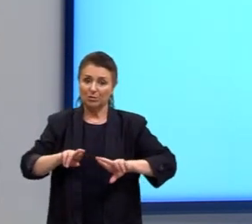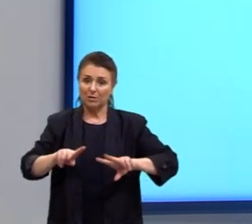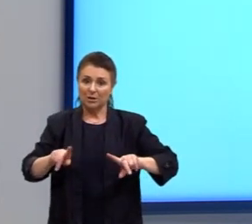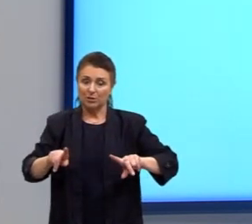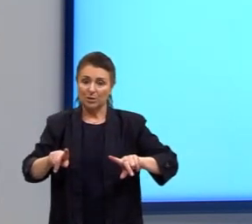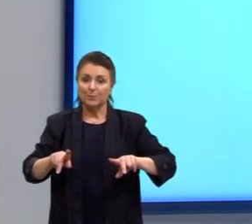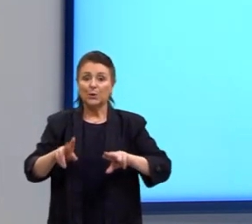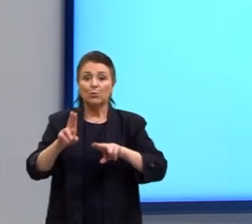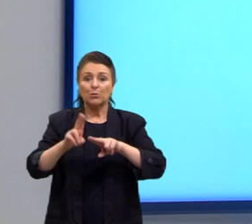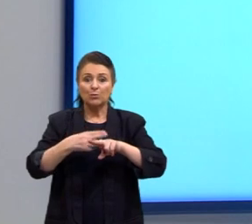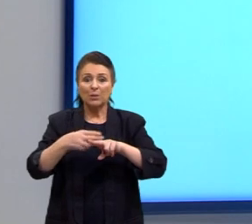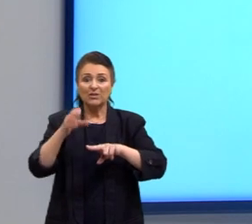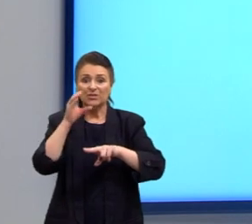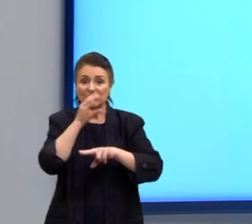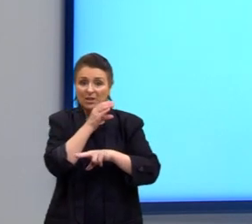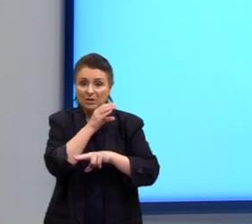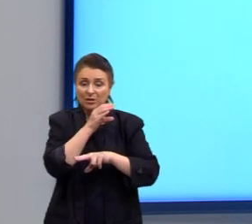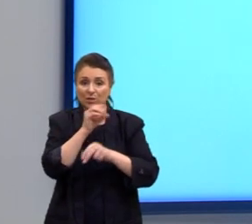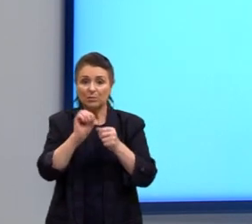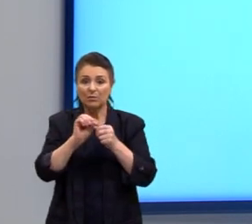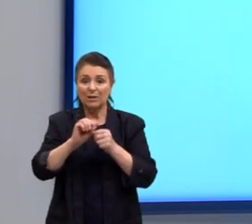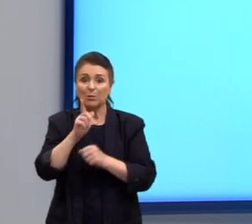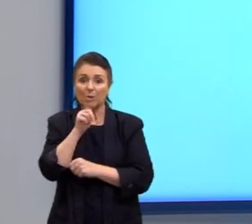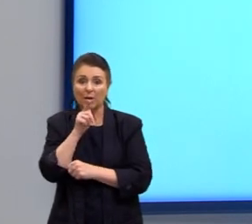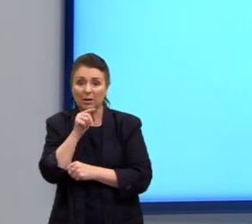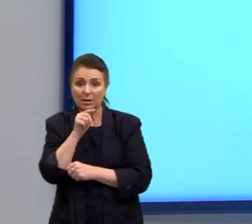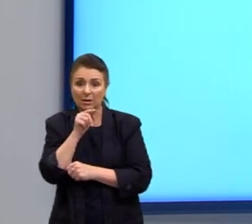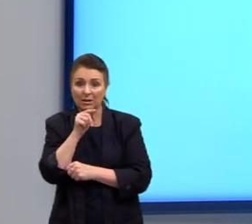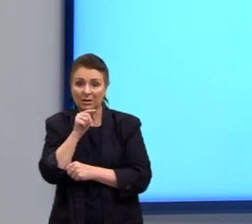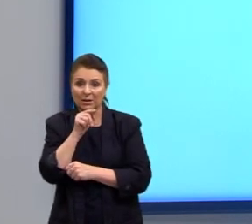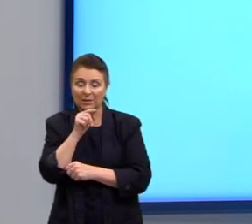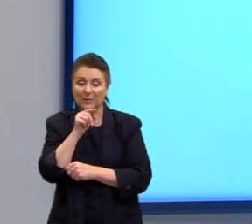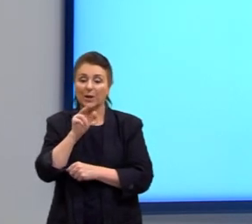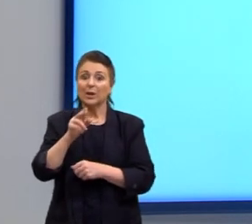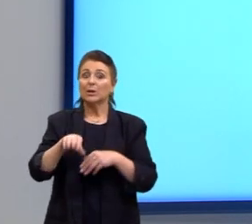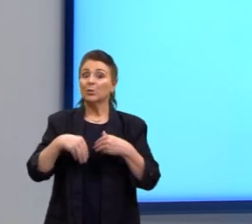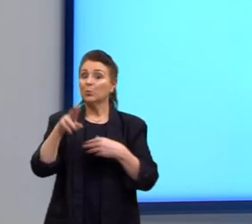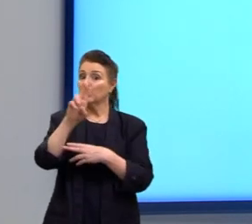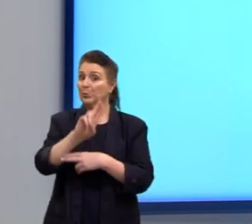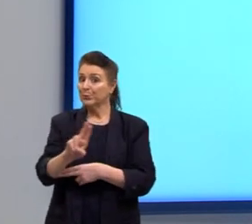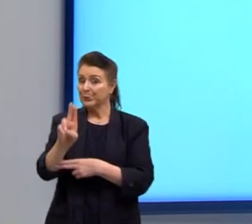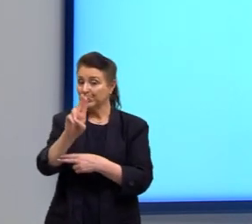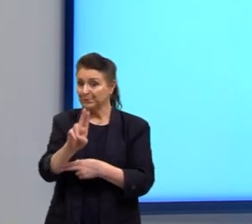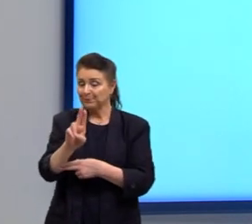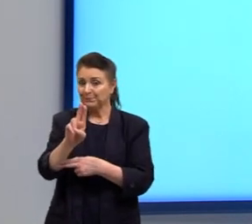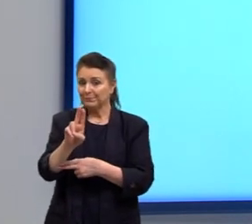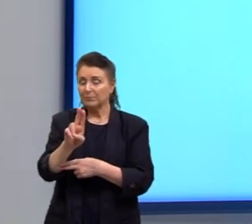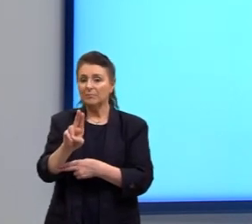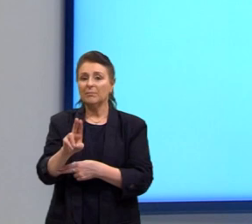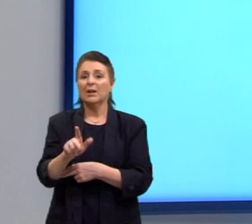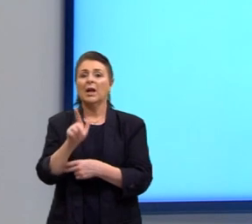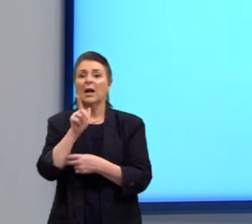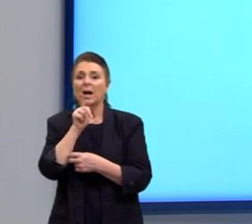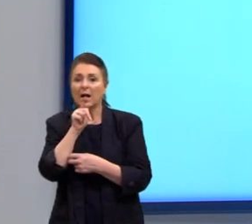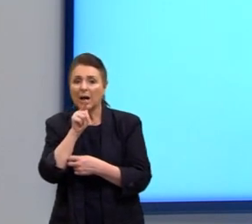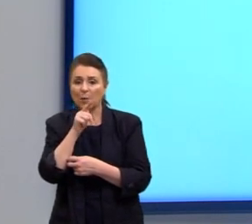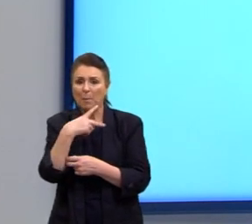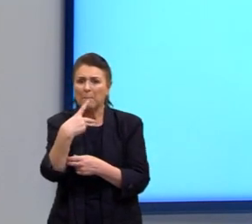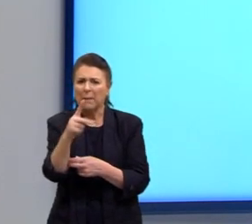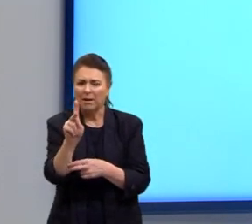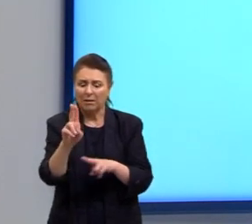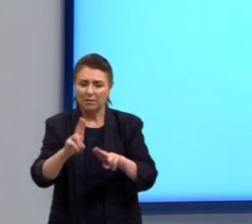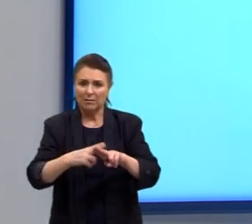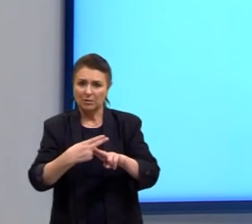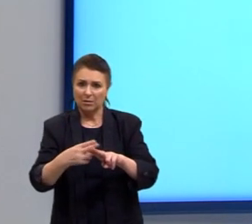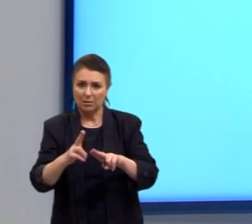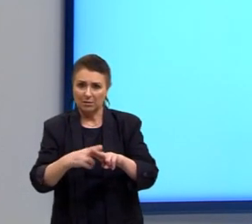chocolate quente é feito com a água, a água fervente. Então, quando você utiliza como água para chocolate, que é justamente